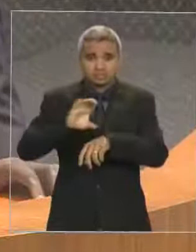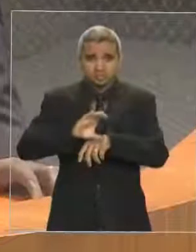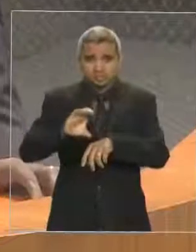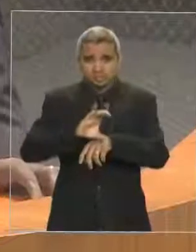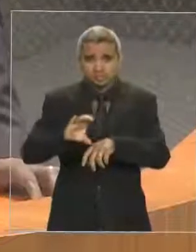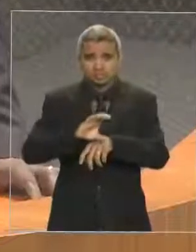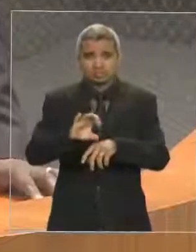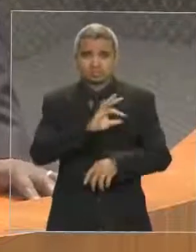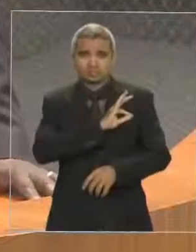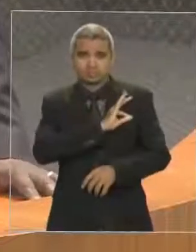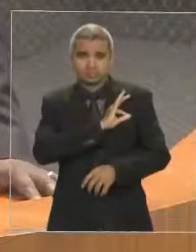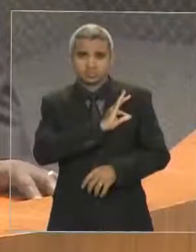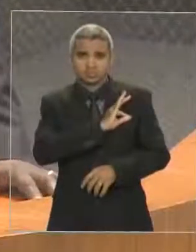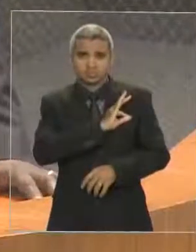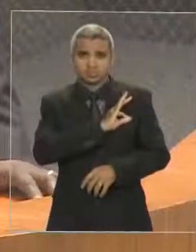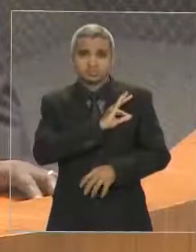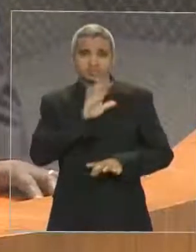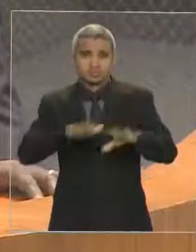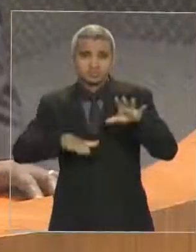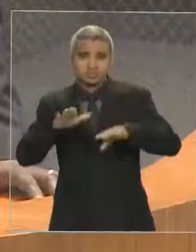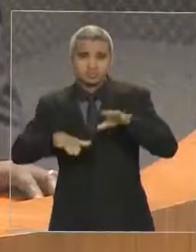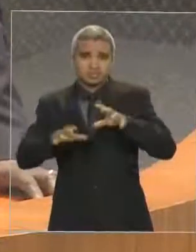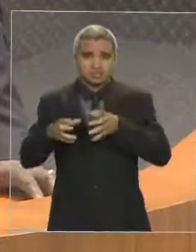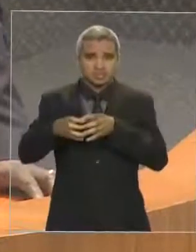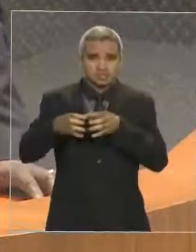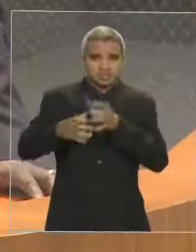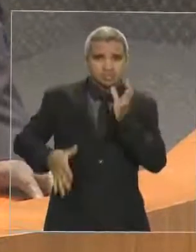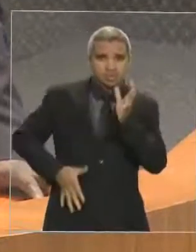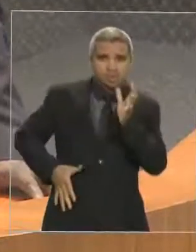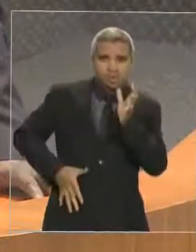soldado, as facções ficam logo de olho.